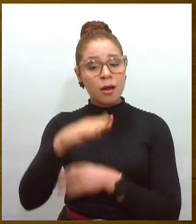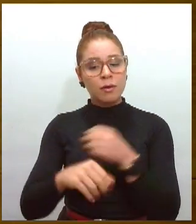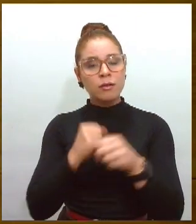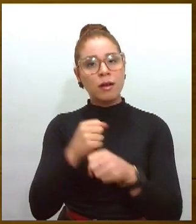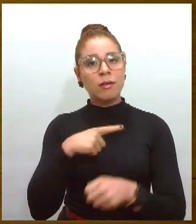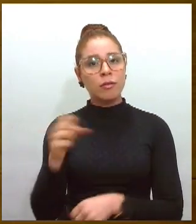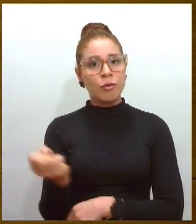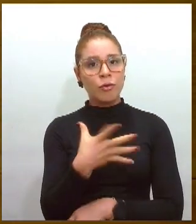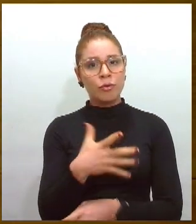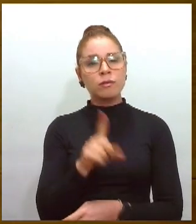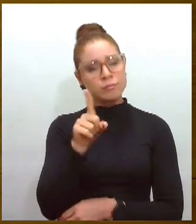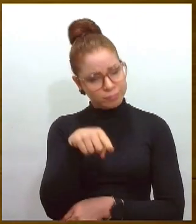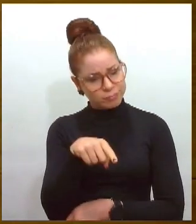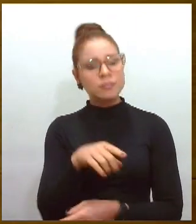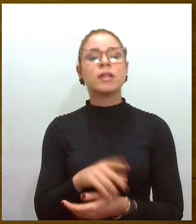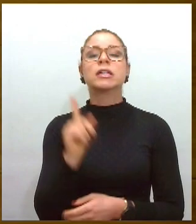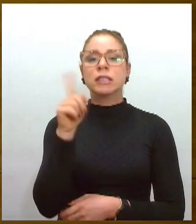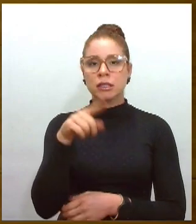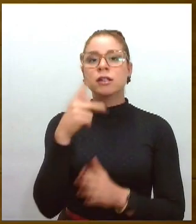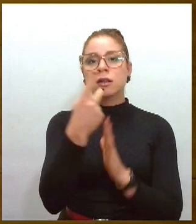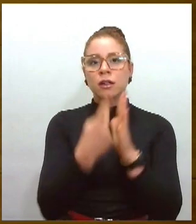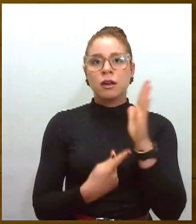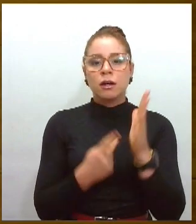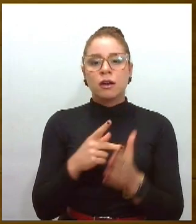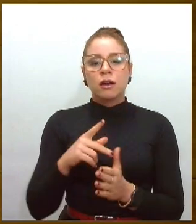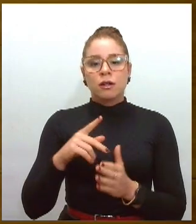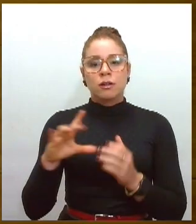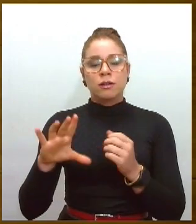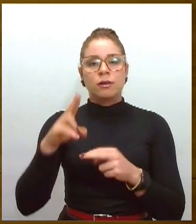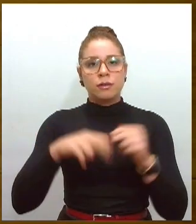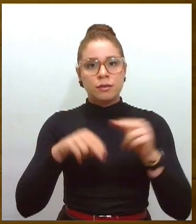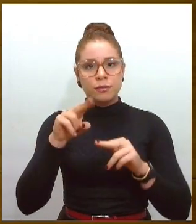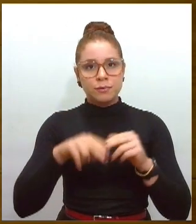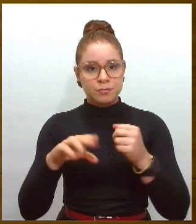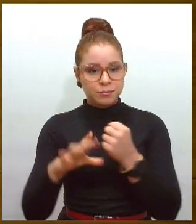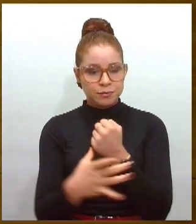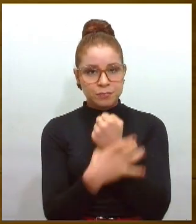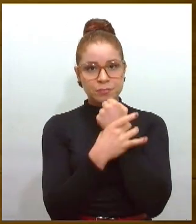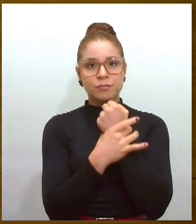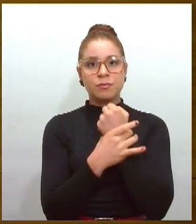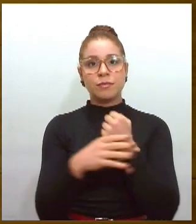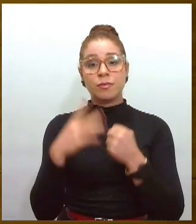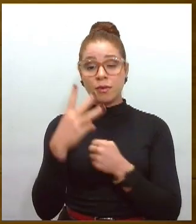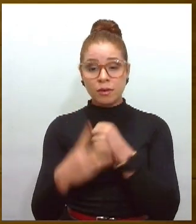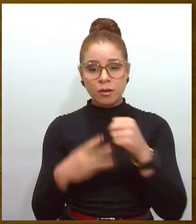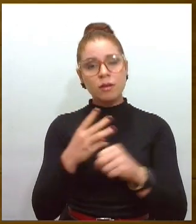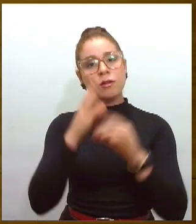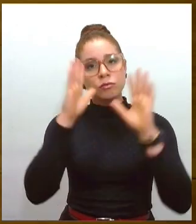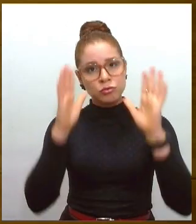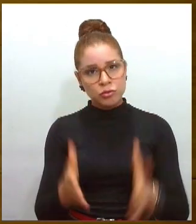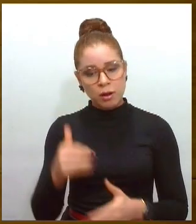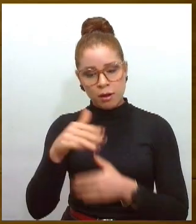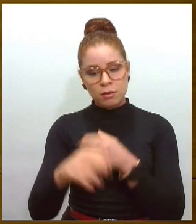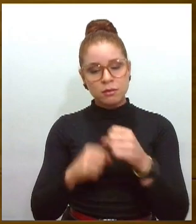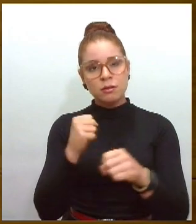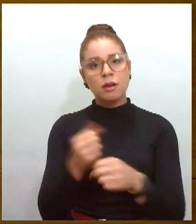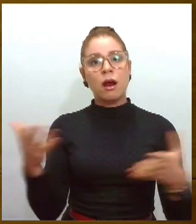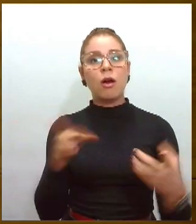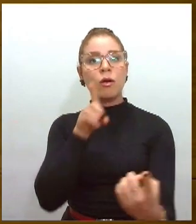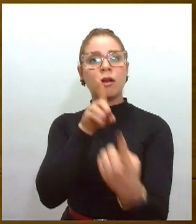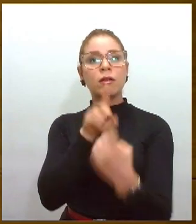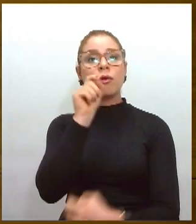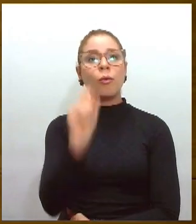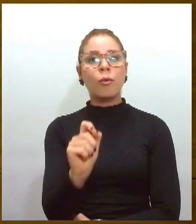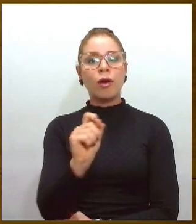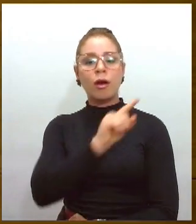o nosso projeto São João Segura, já a terceira edição, agora em 2024, ele atende o quê? Qual é o público-alvo do São